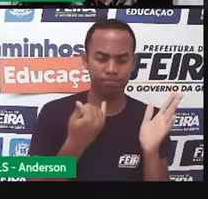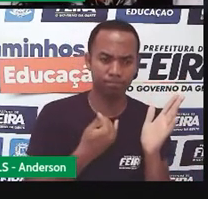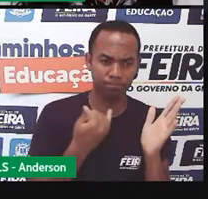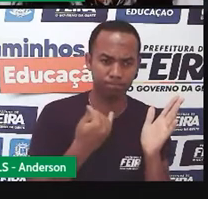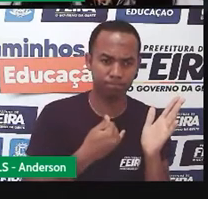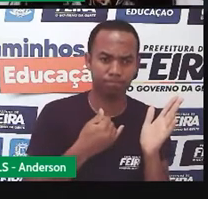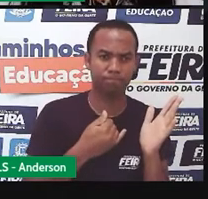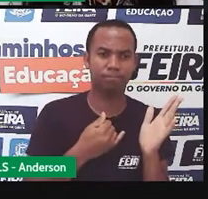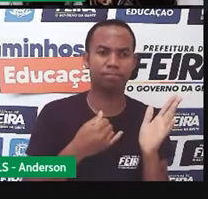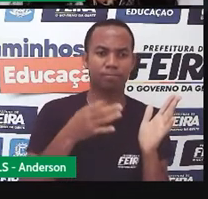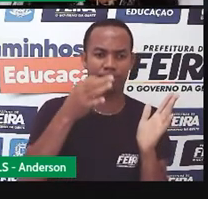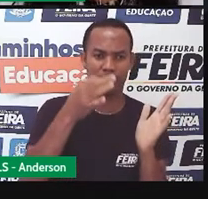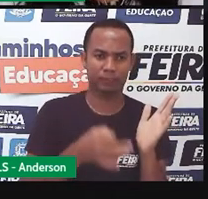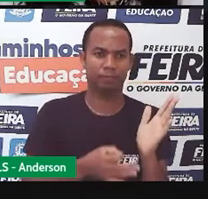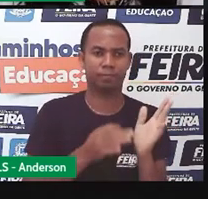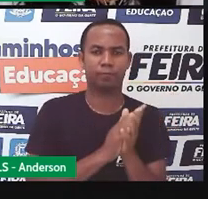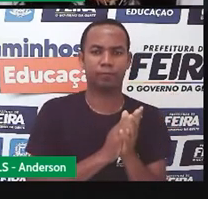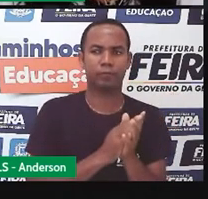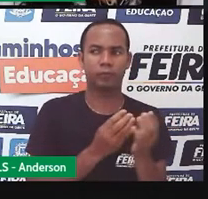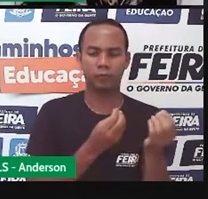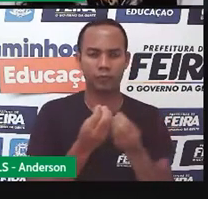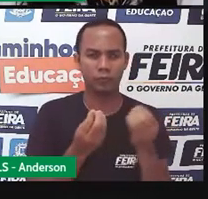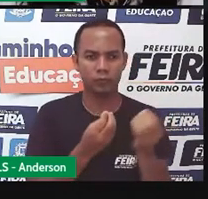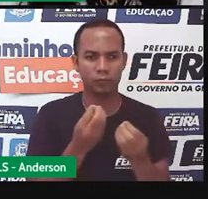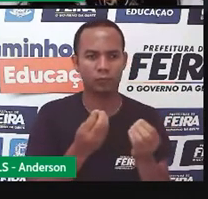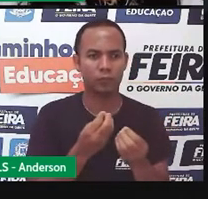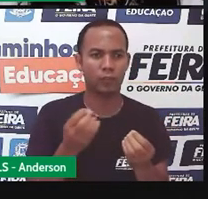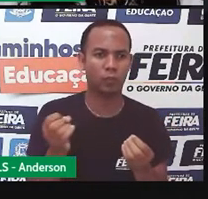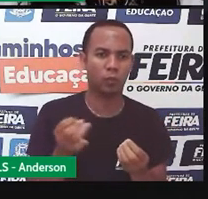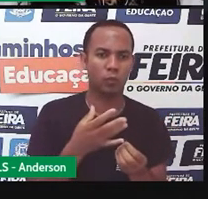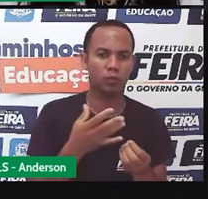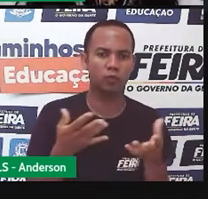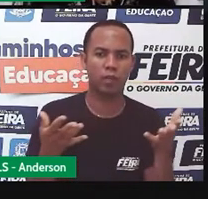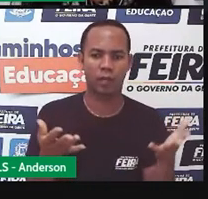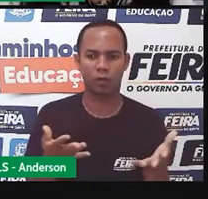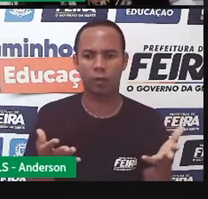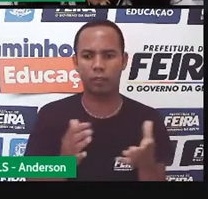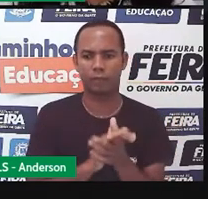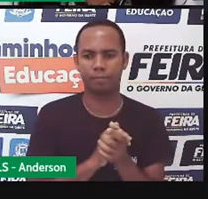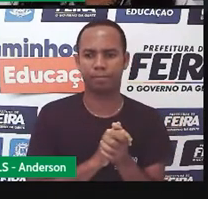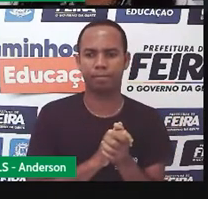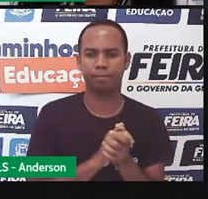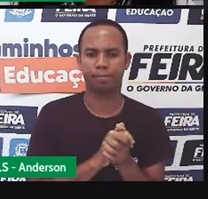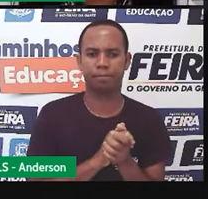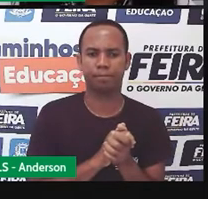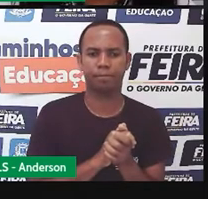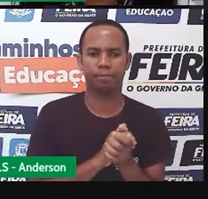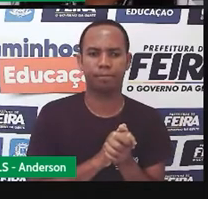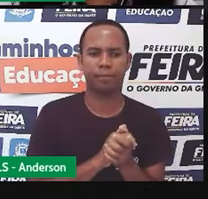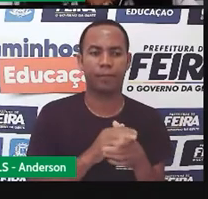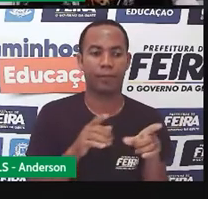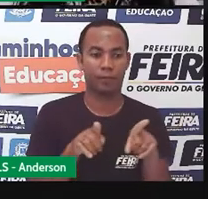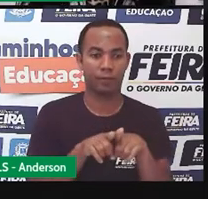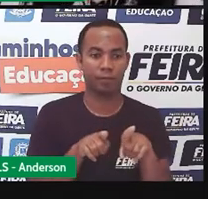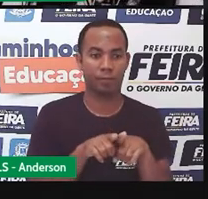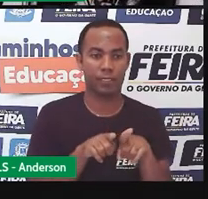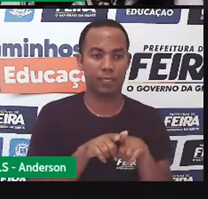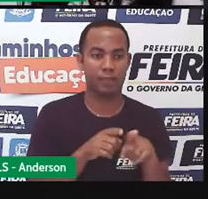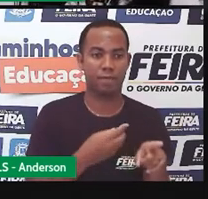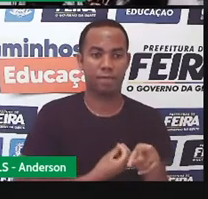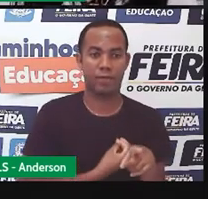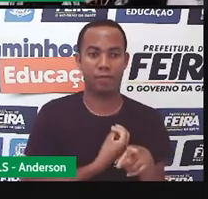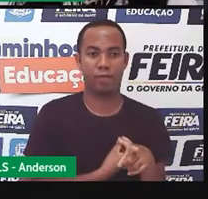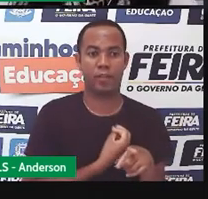fresquinhas, notícias que estão acontecendo agora, no momento. Estamos vivendo as